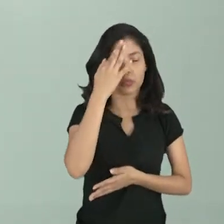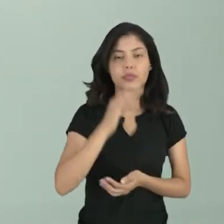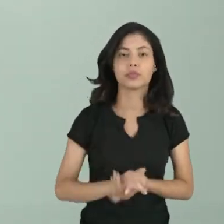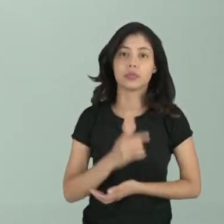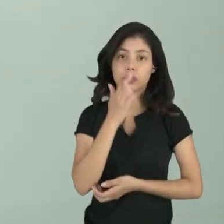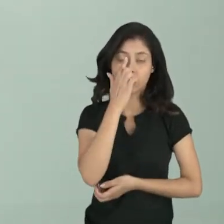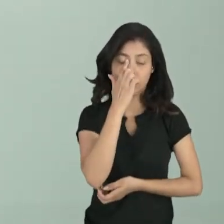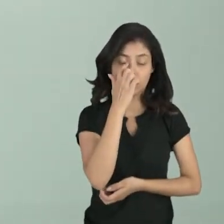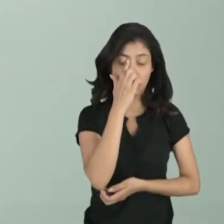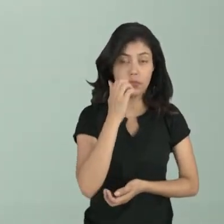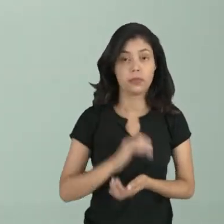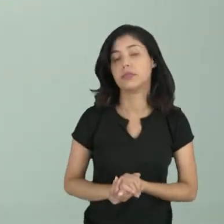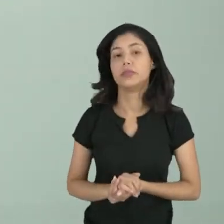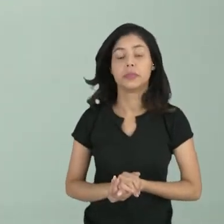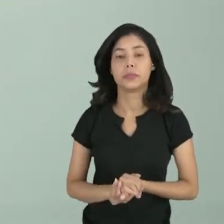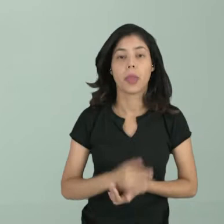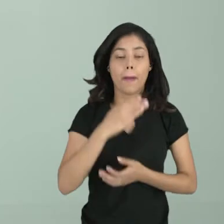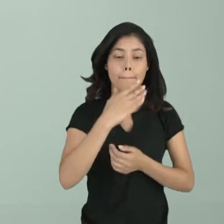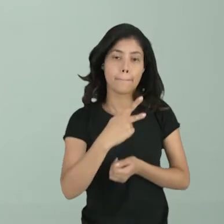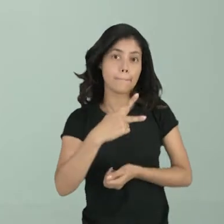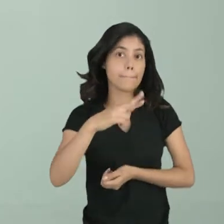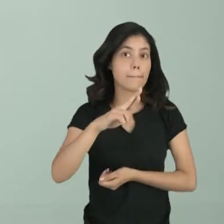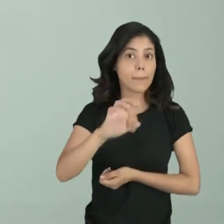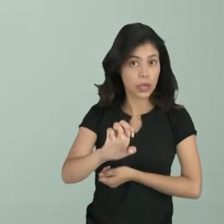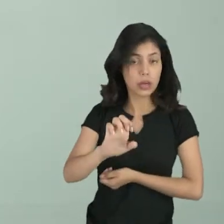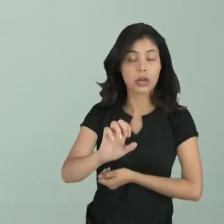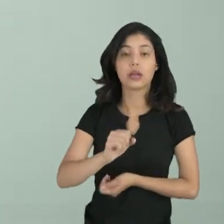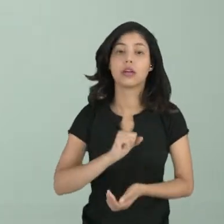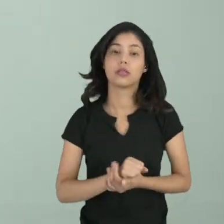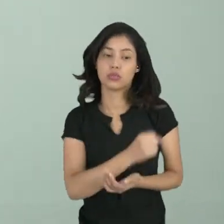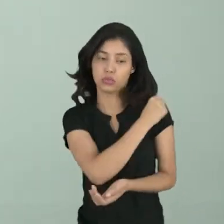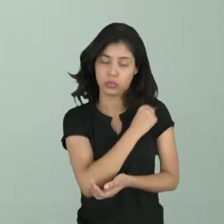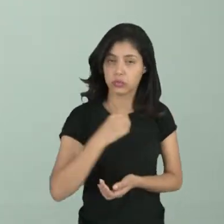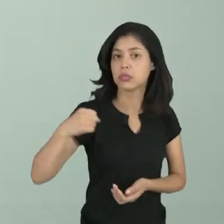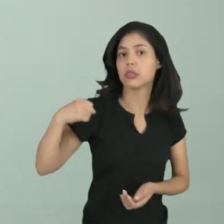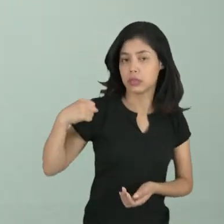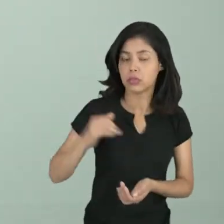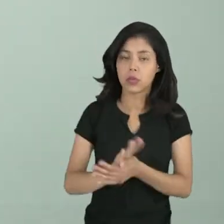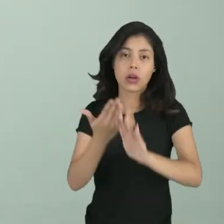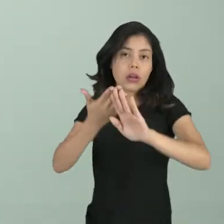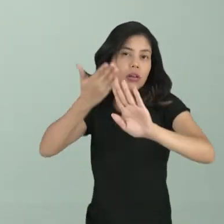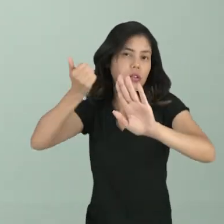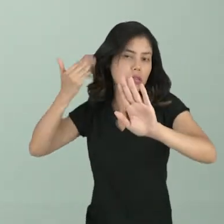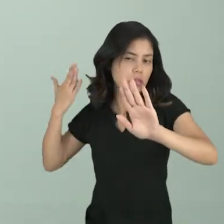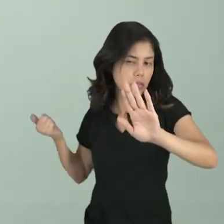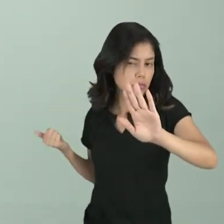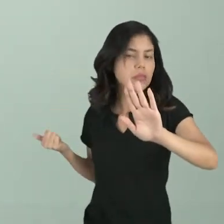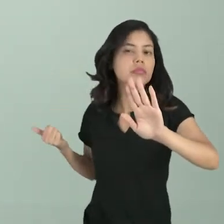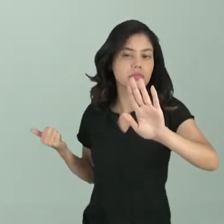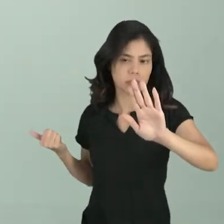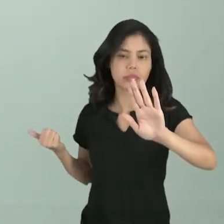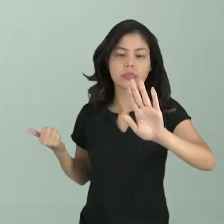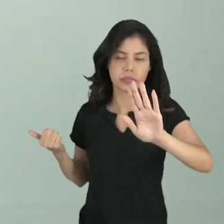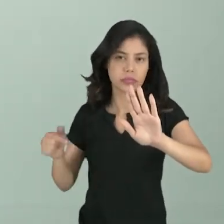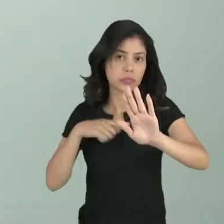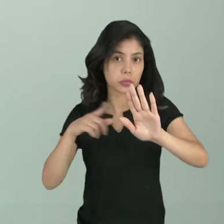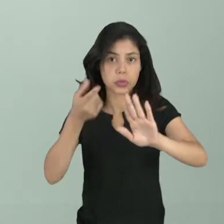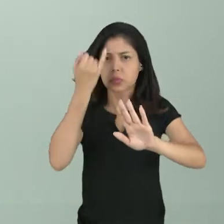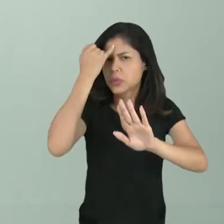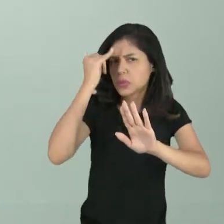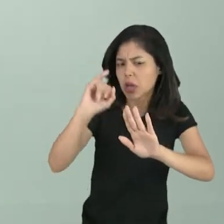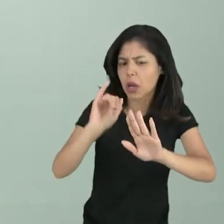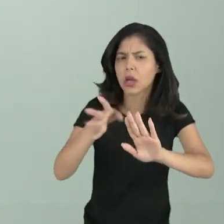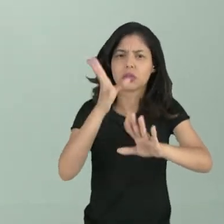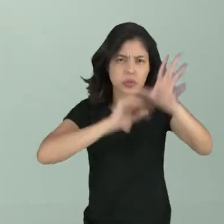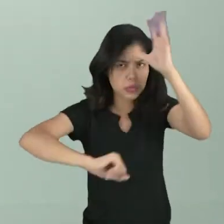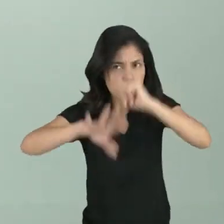pré-socrático. Ele, antes de Sócrates, quando os homens tinham uma ideia de